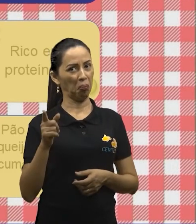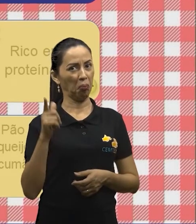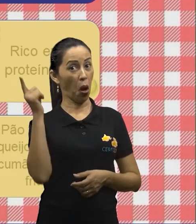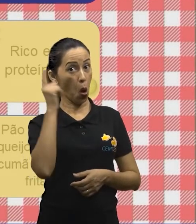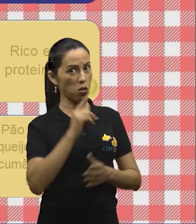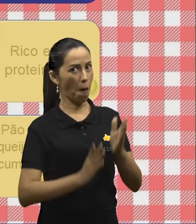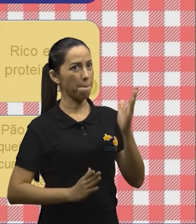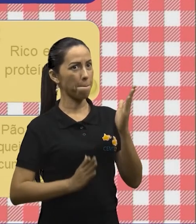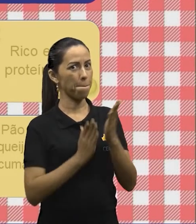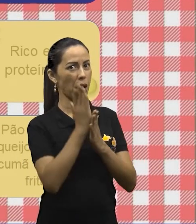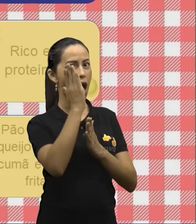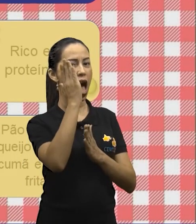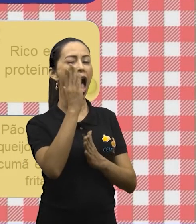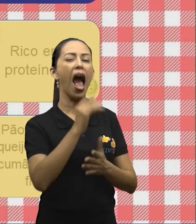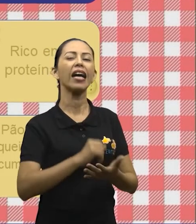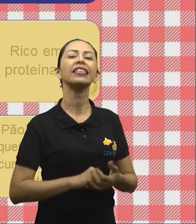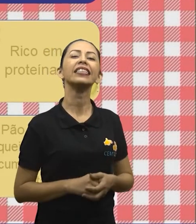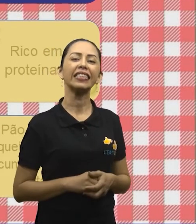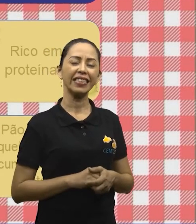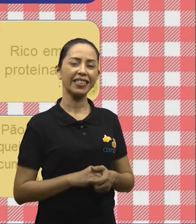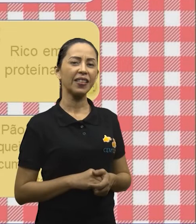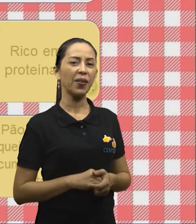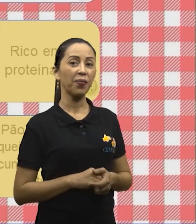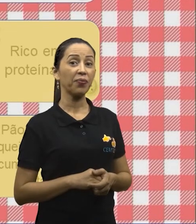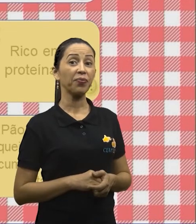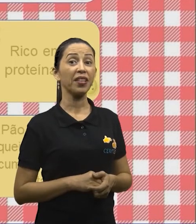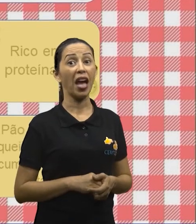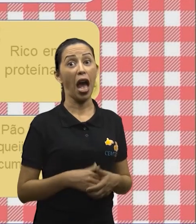O mais difícil, vamos lá. 7, 8.